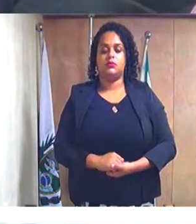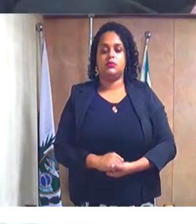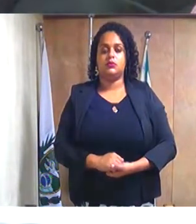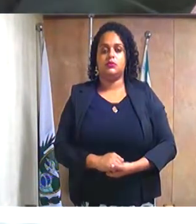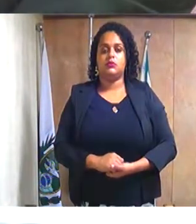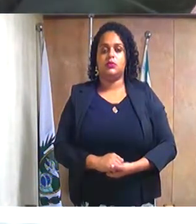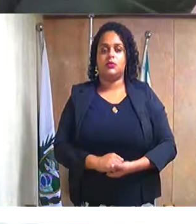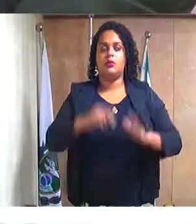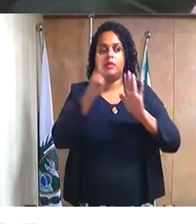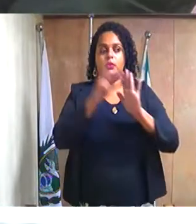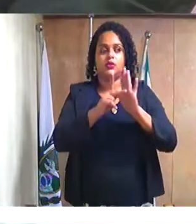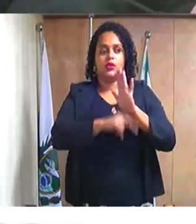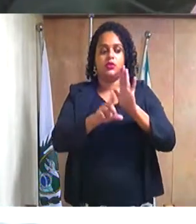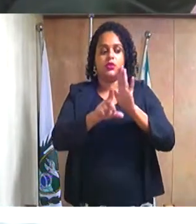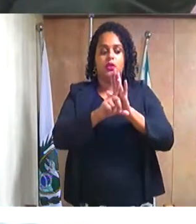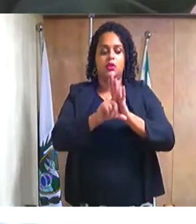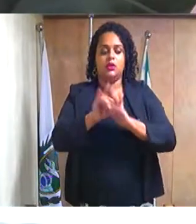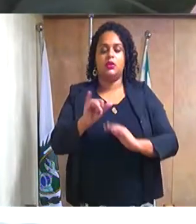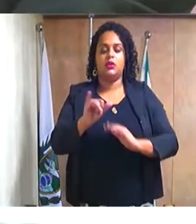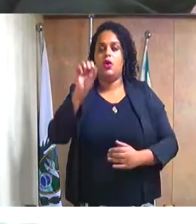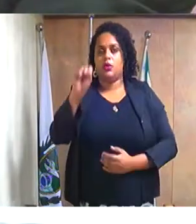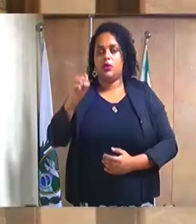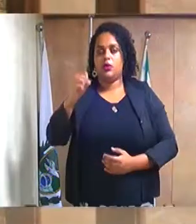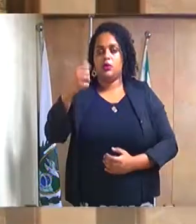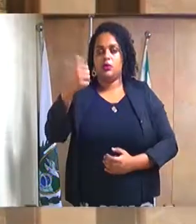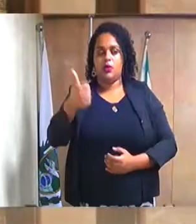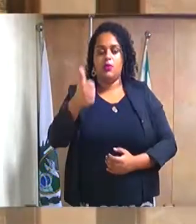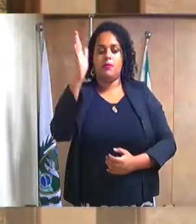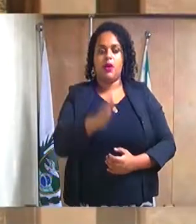Projeto de Lei 091, barra 2019,